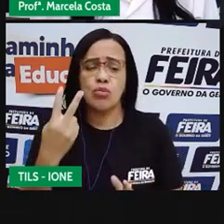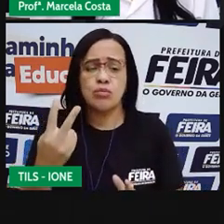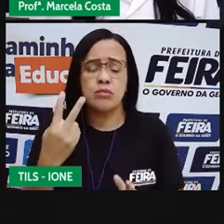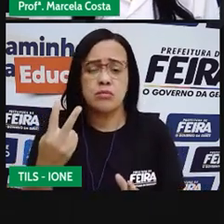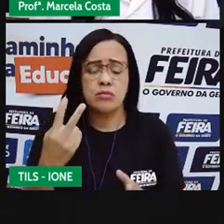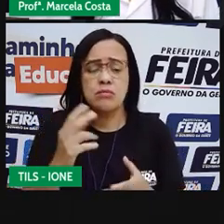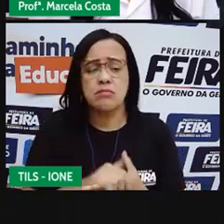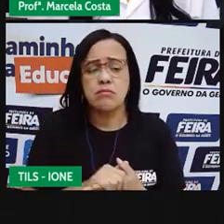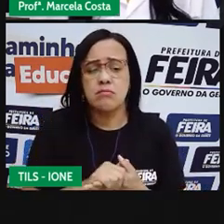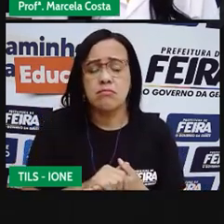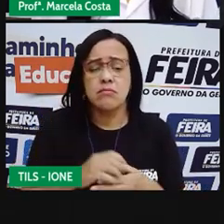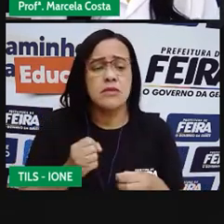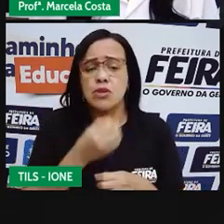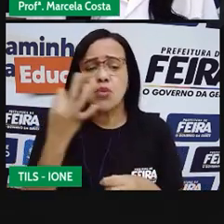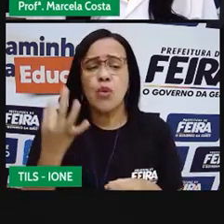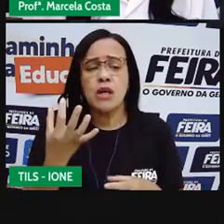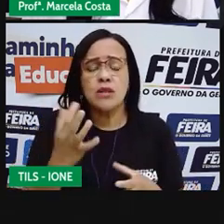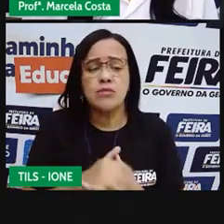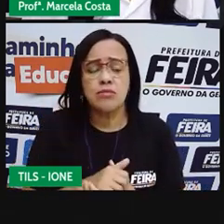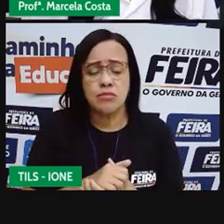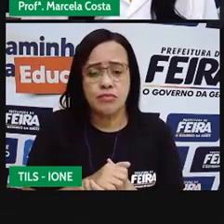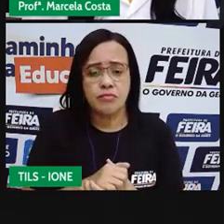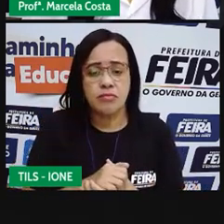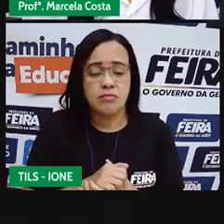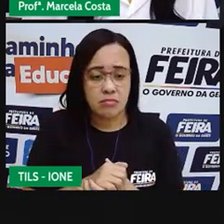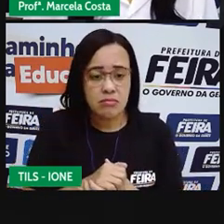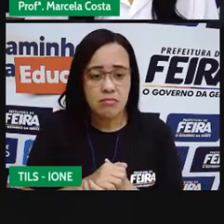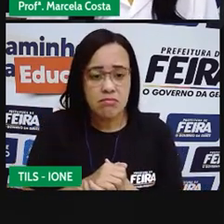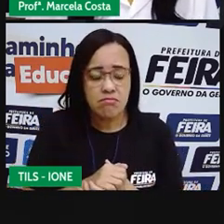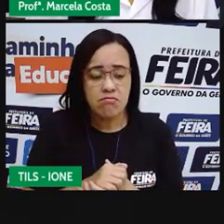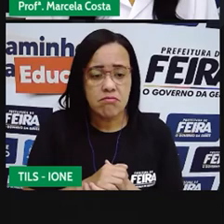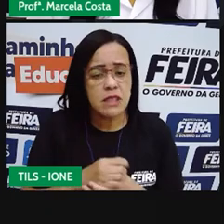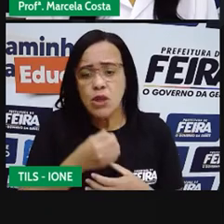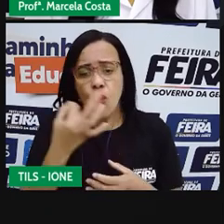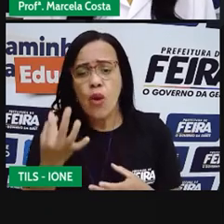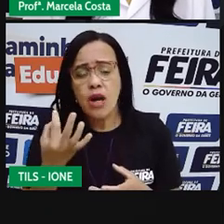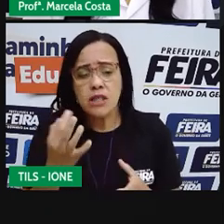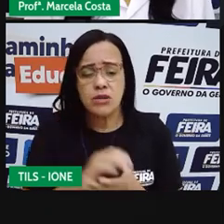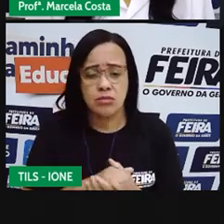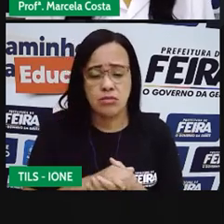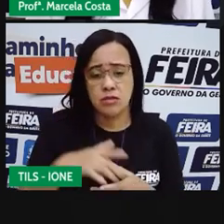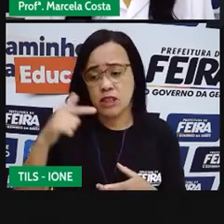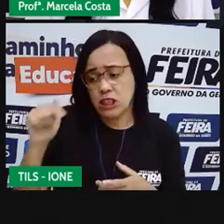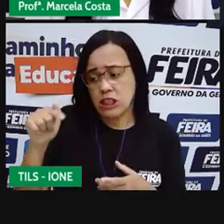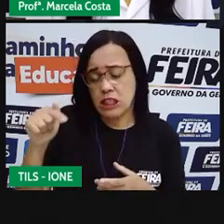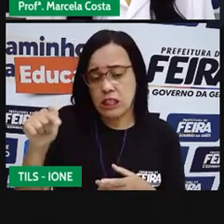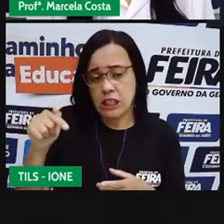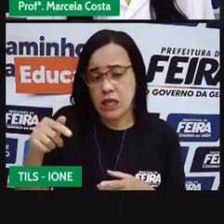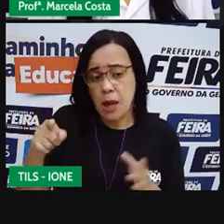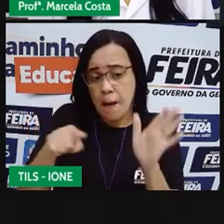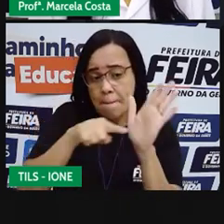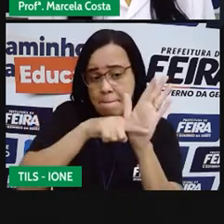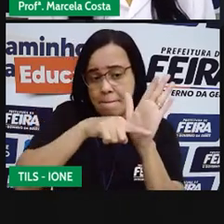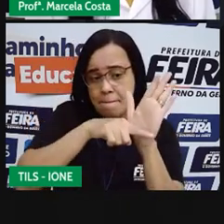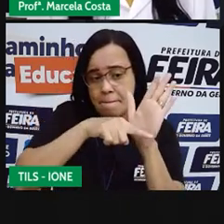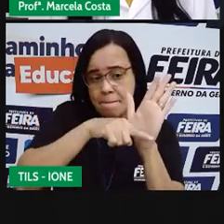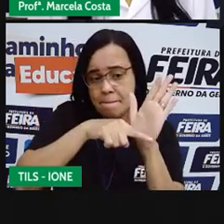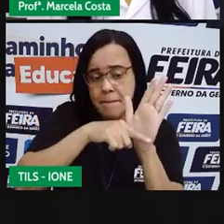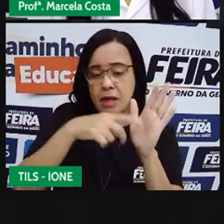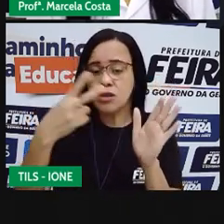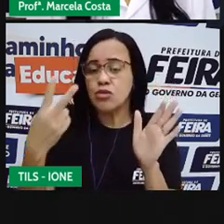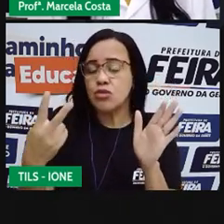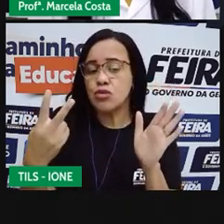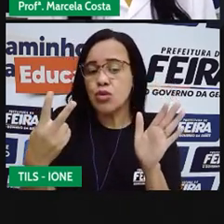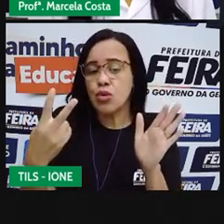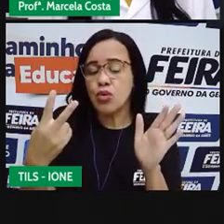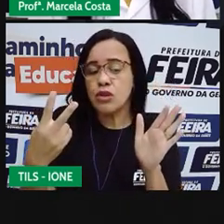tirar dois quanto é que fica então 17 menos 2 vai ser